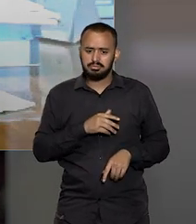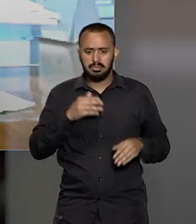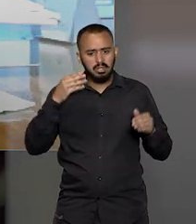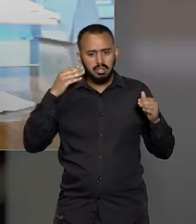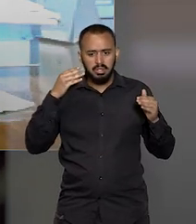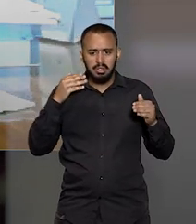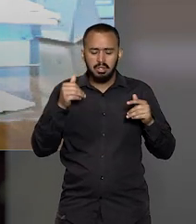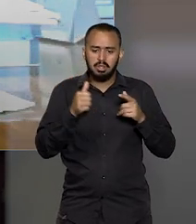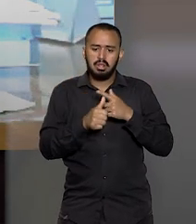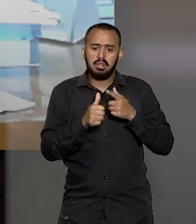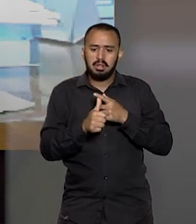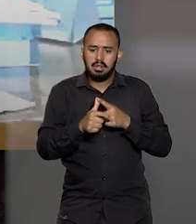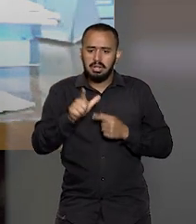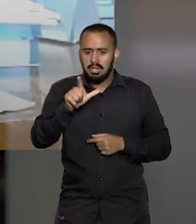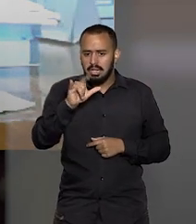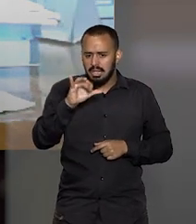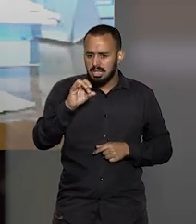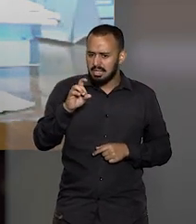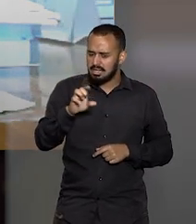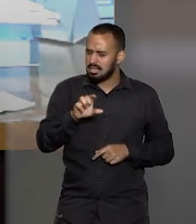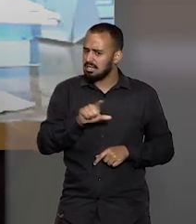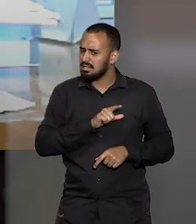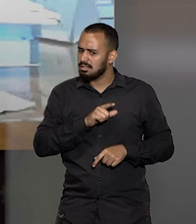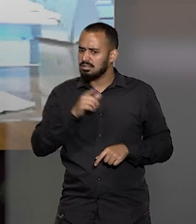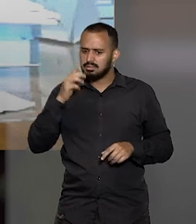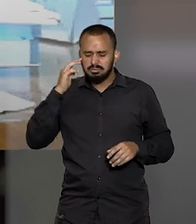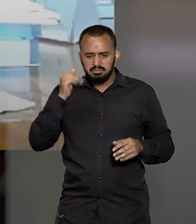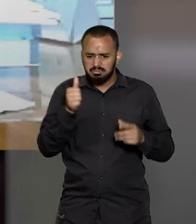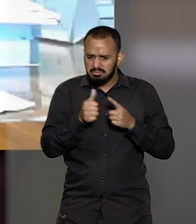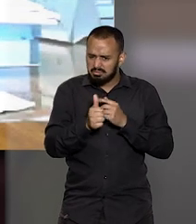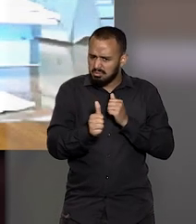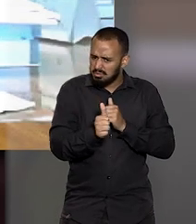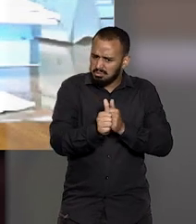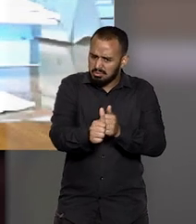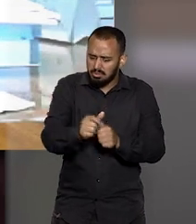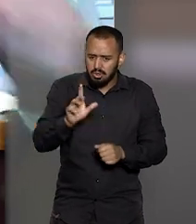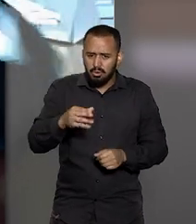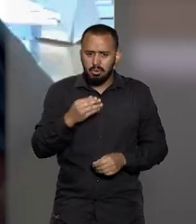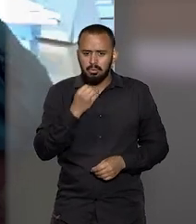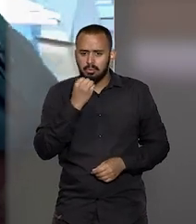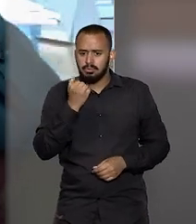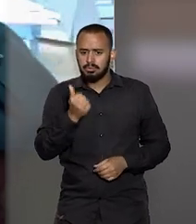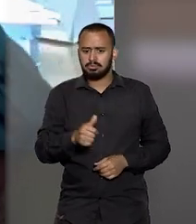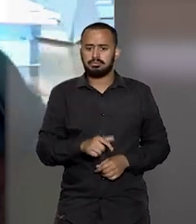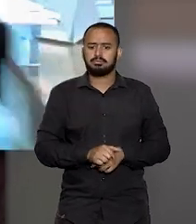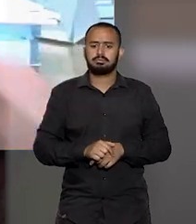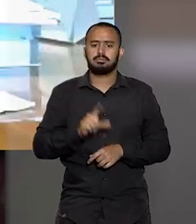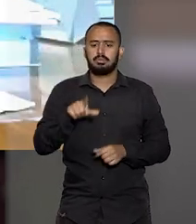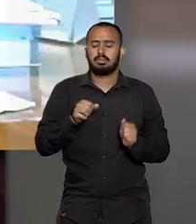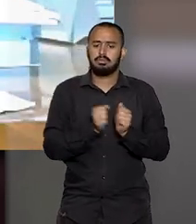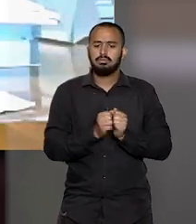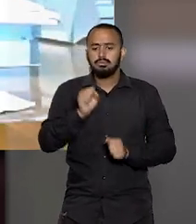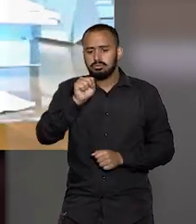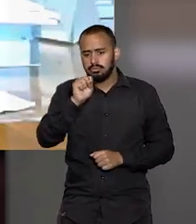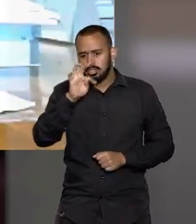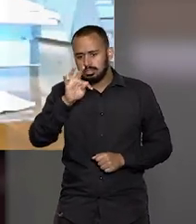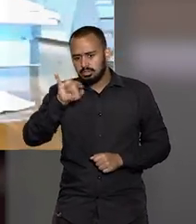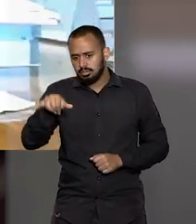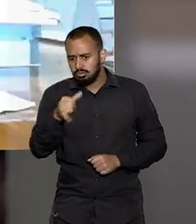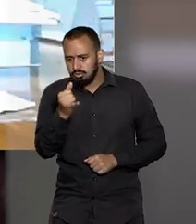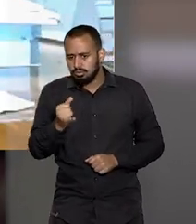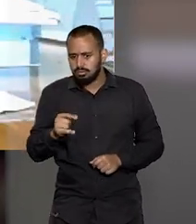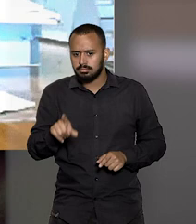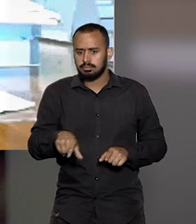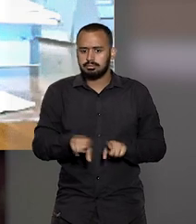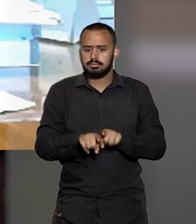e efetivamente ele exerce uma liderança efetiva aqui no Superior Tribunal de Justiça